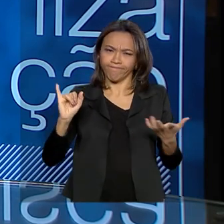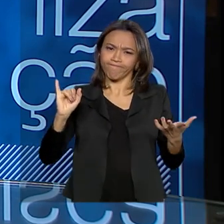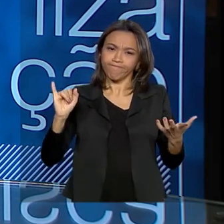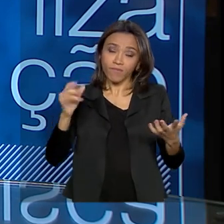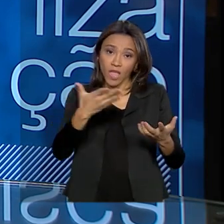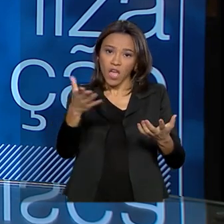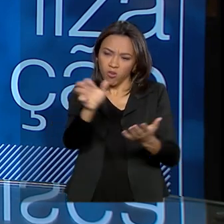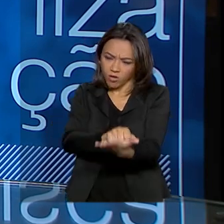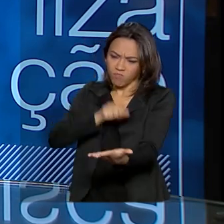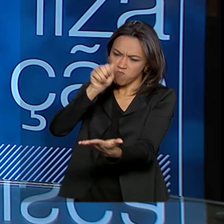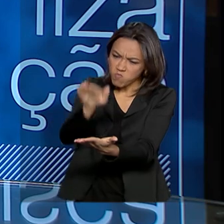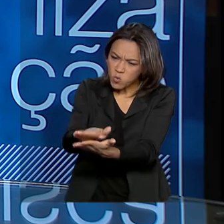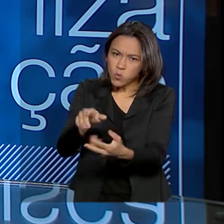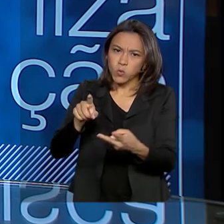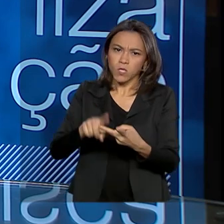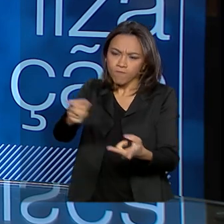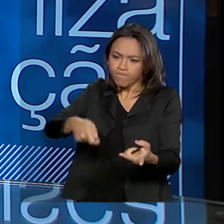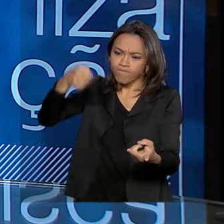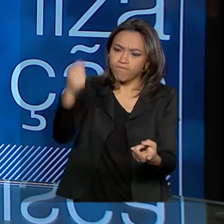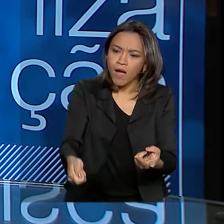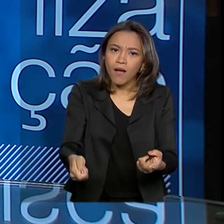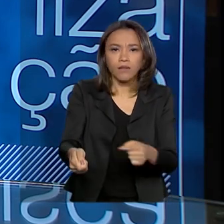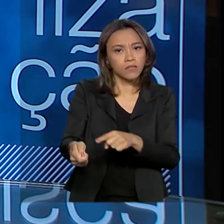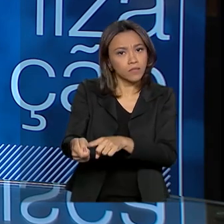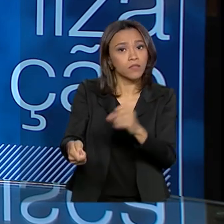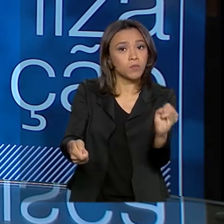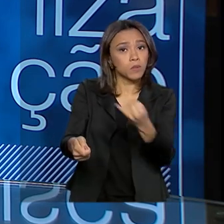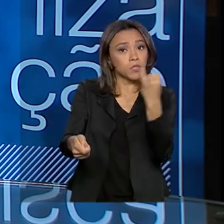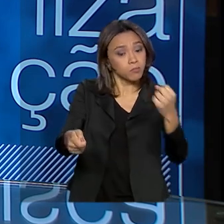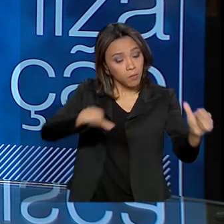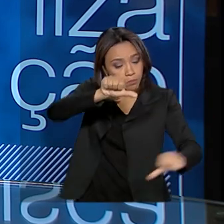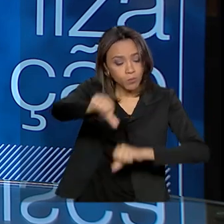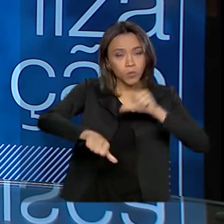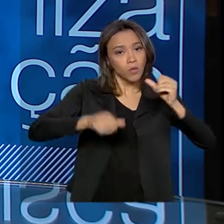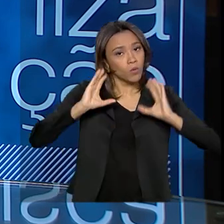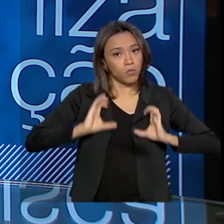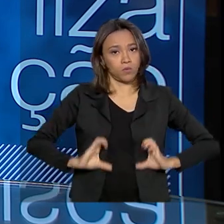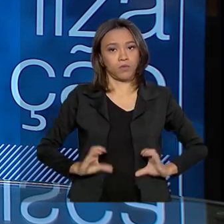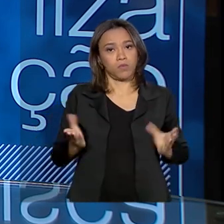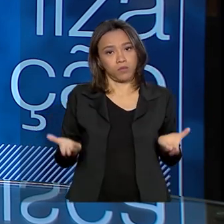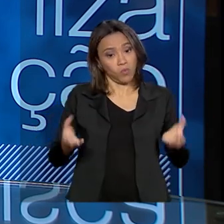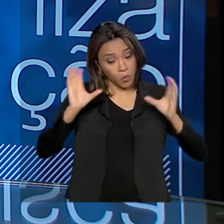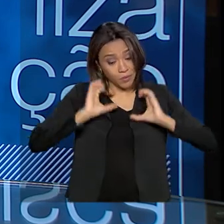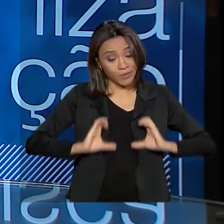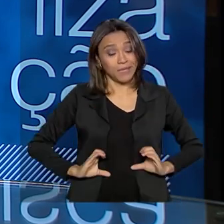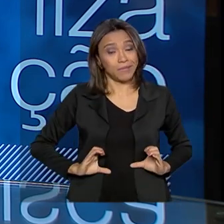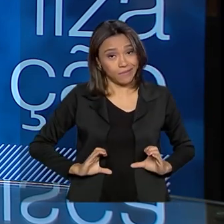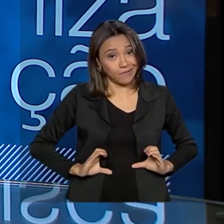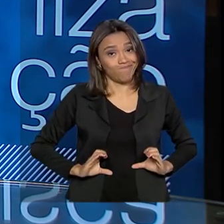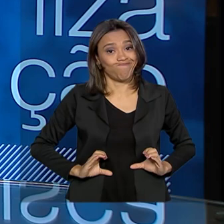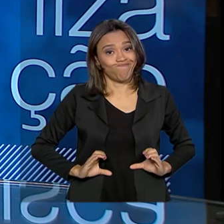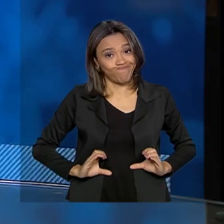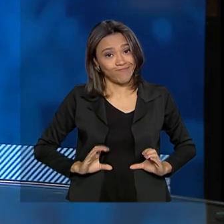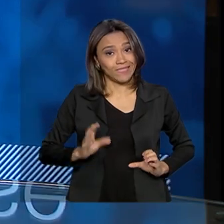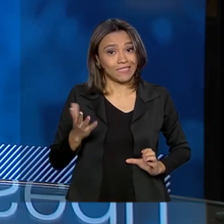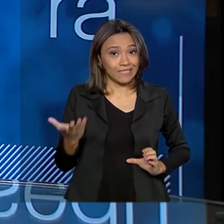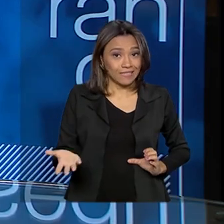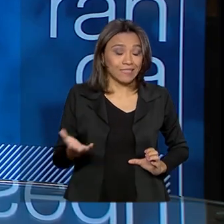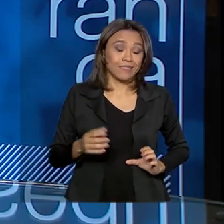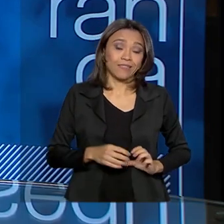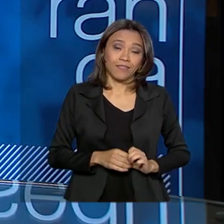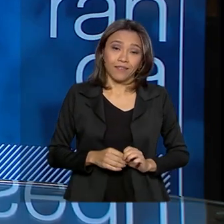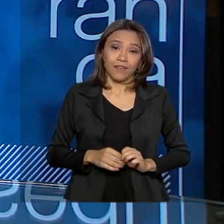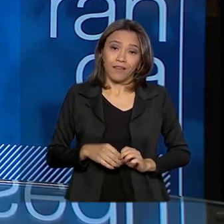ação repressiva, ela é importante para mudar o comportamento. O comportamento é o que está mais fácil de